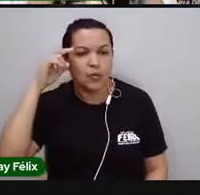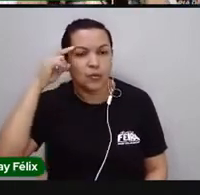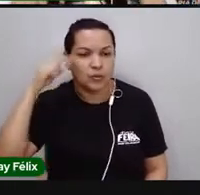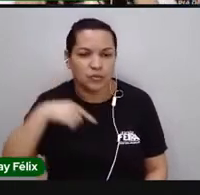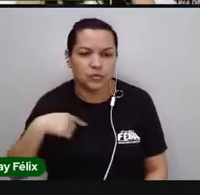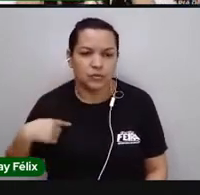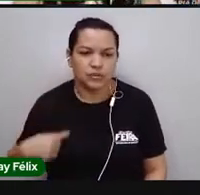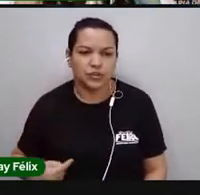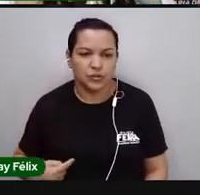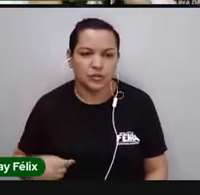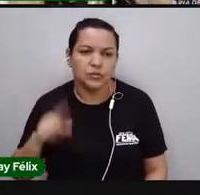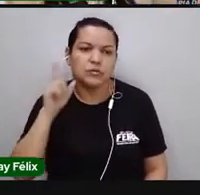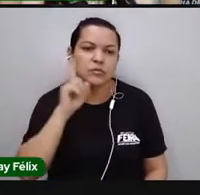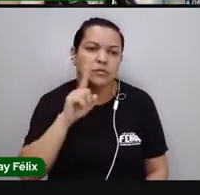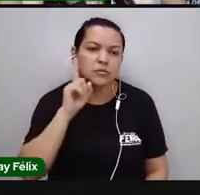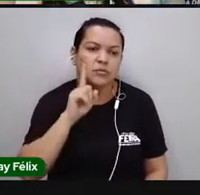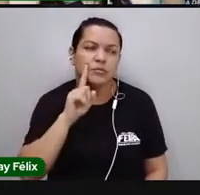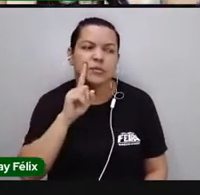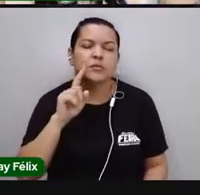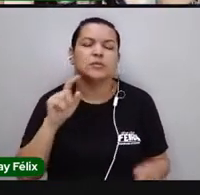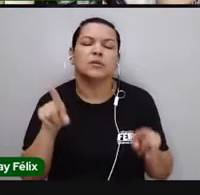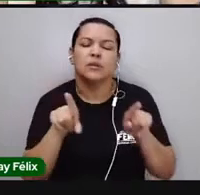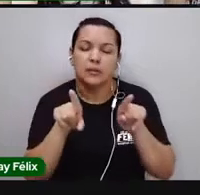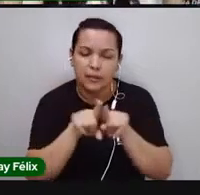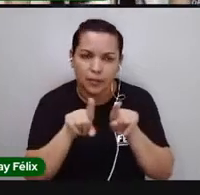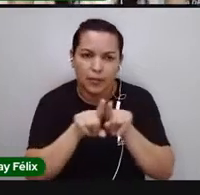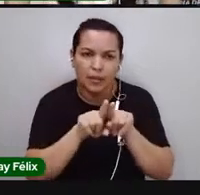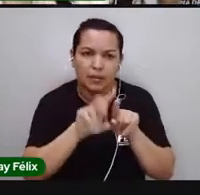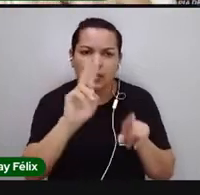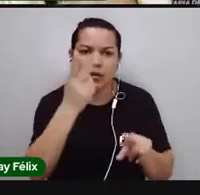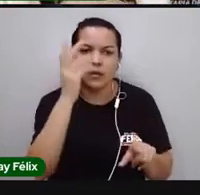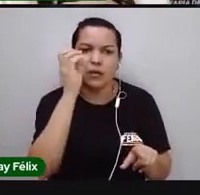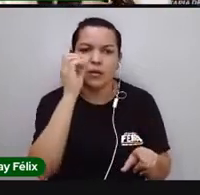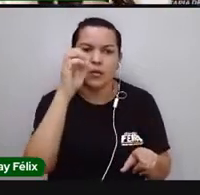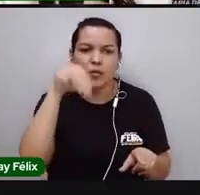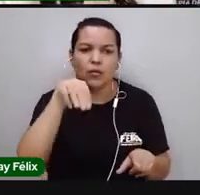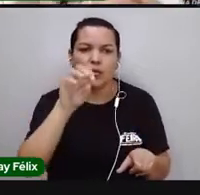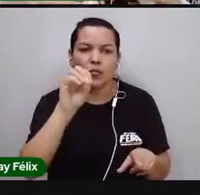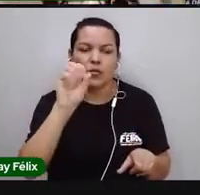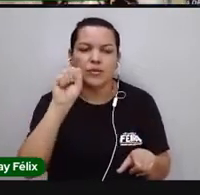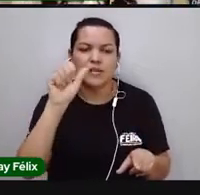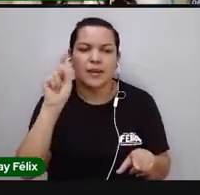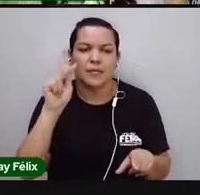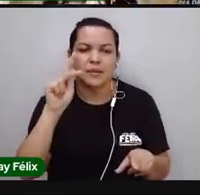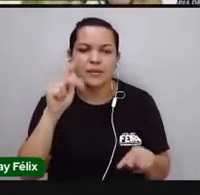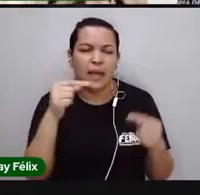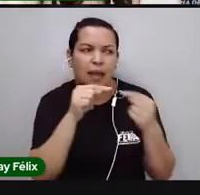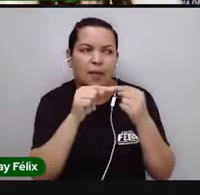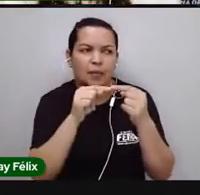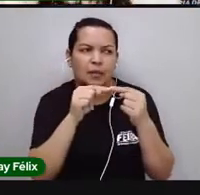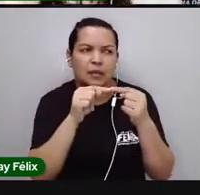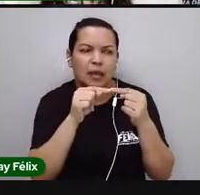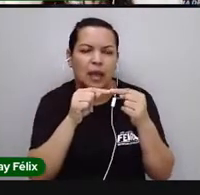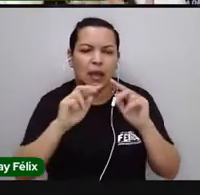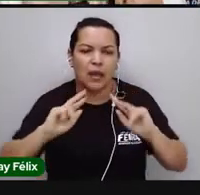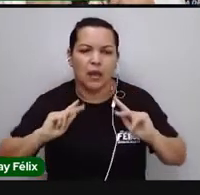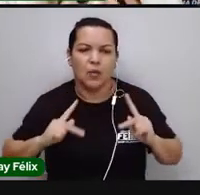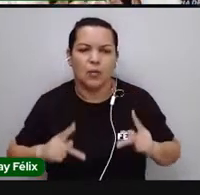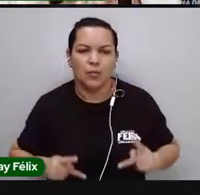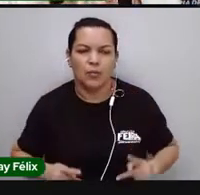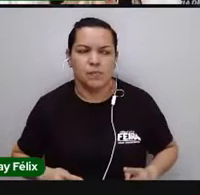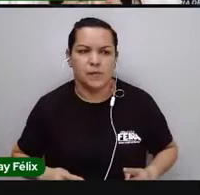quando ouvirem o termo Homo sapiens, saberem, ah, está falando do ser humano. Então, deu uma uniformidade.